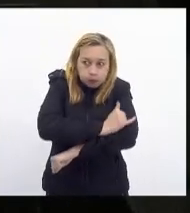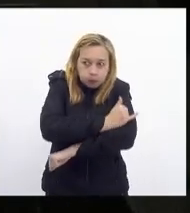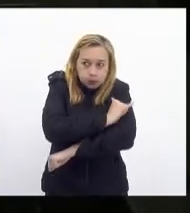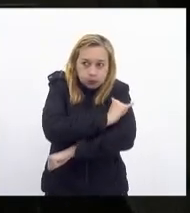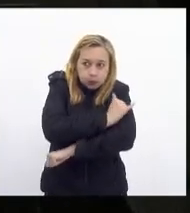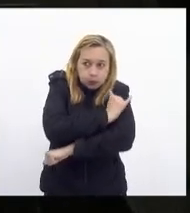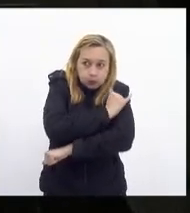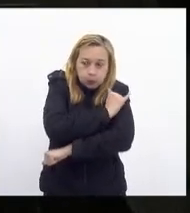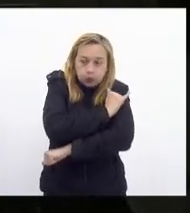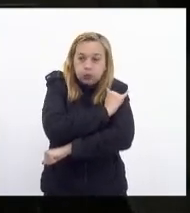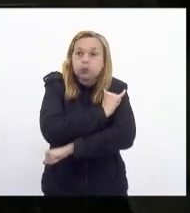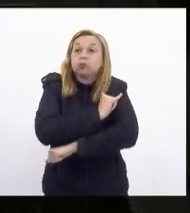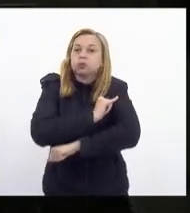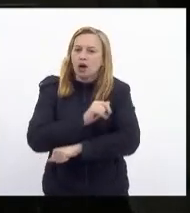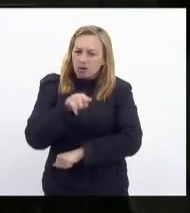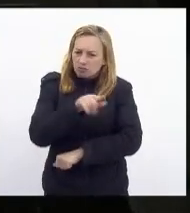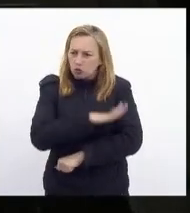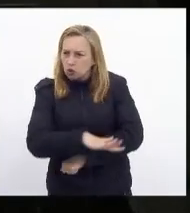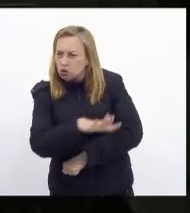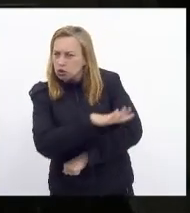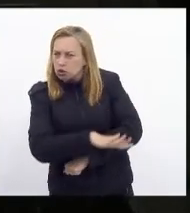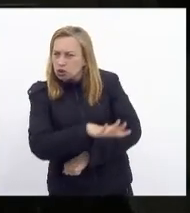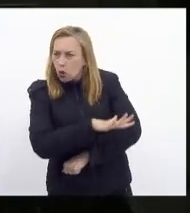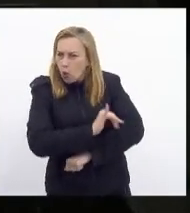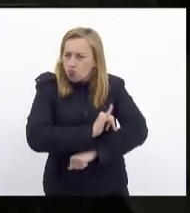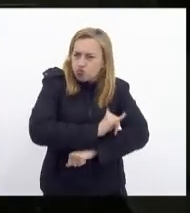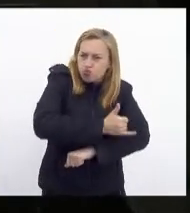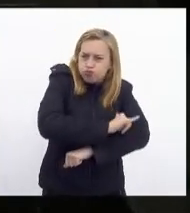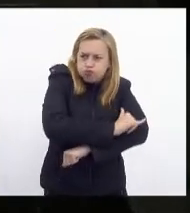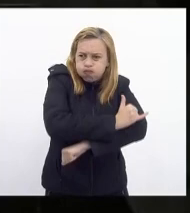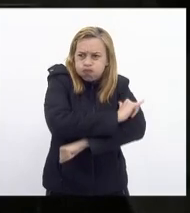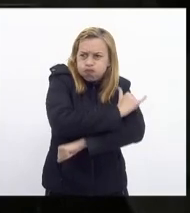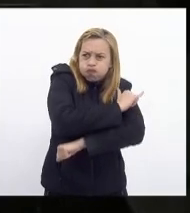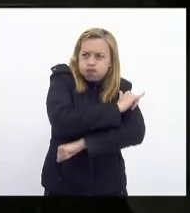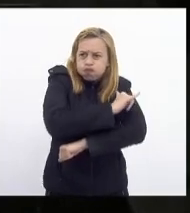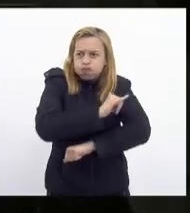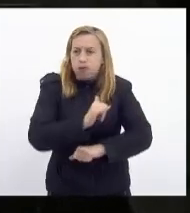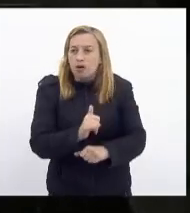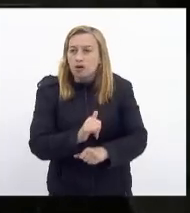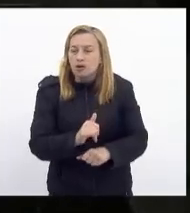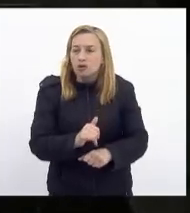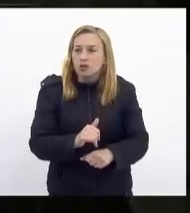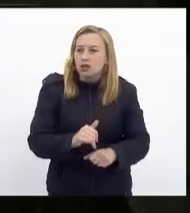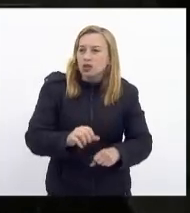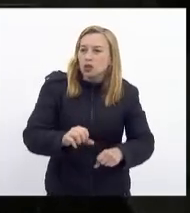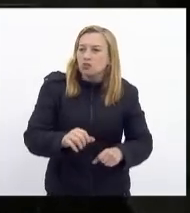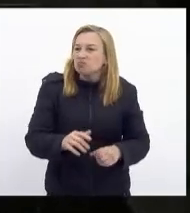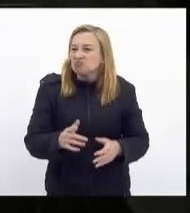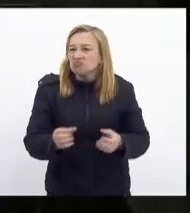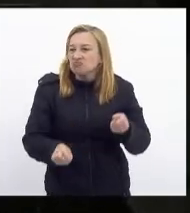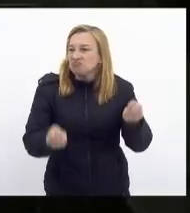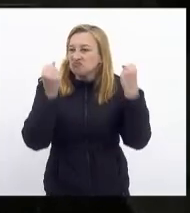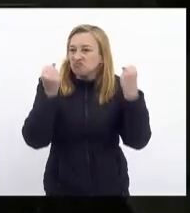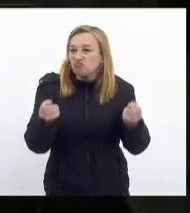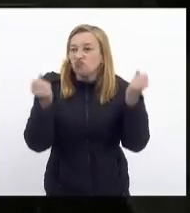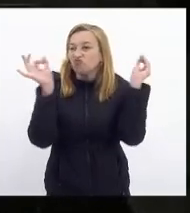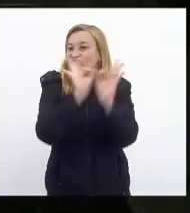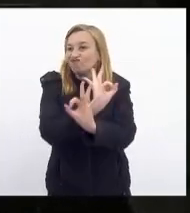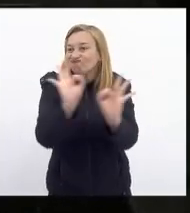essas crianças por serem obesas começam não a praticar exercícios